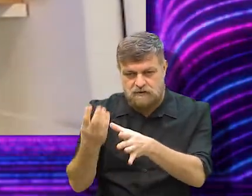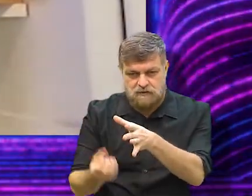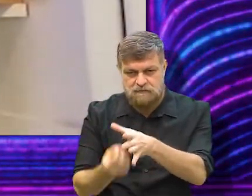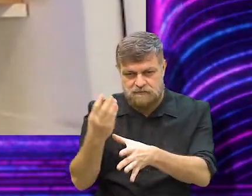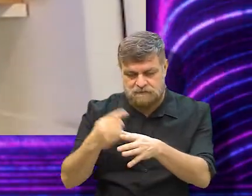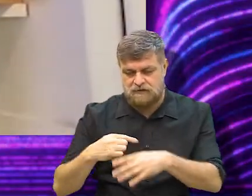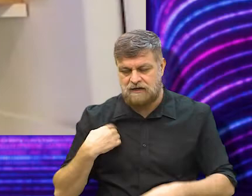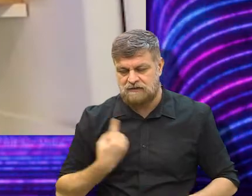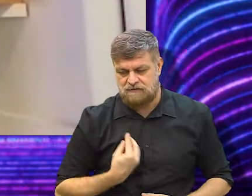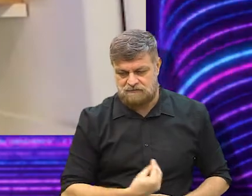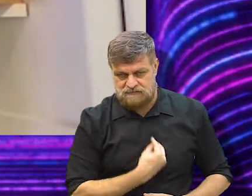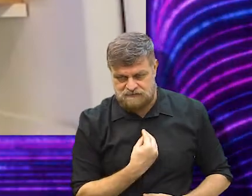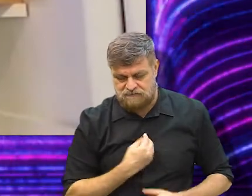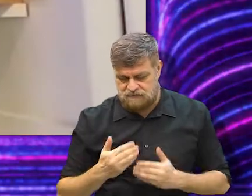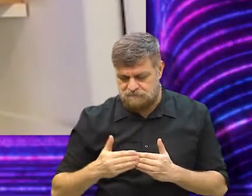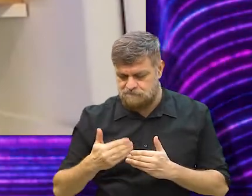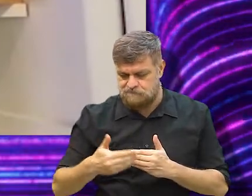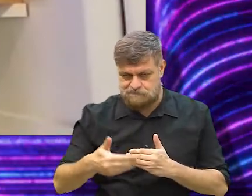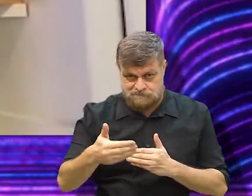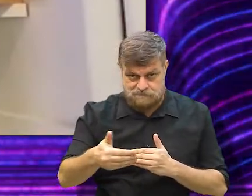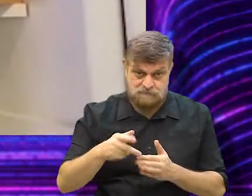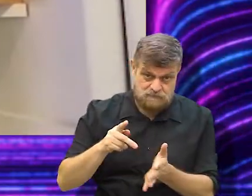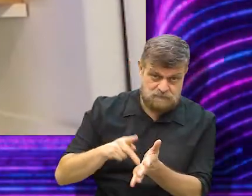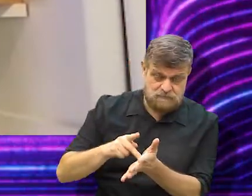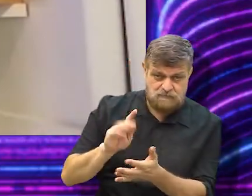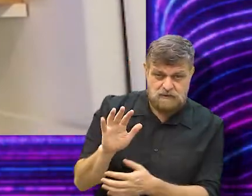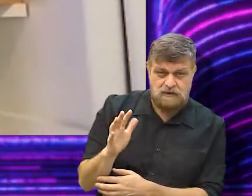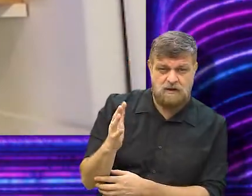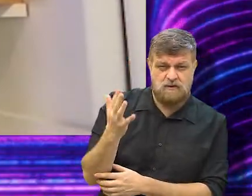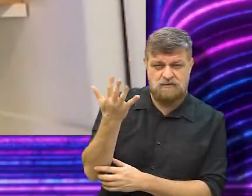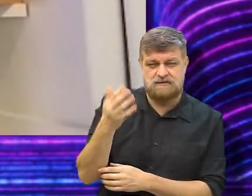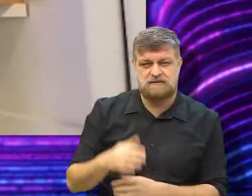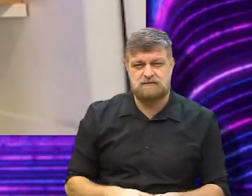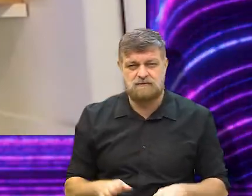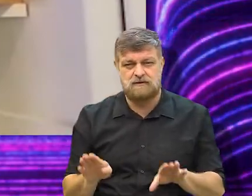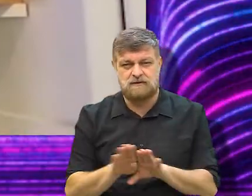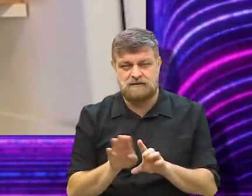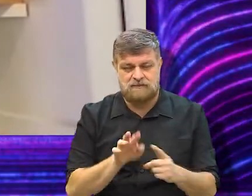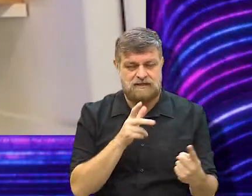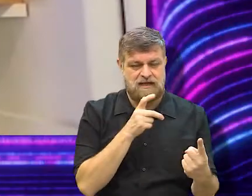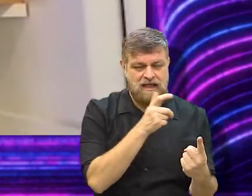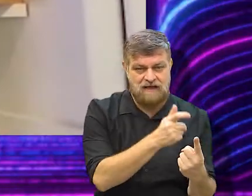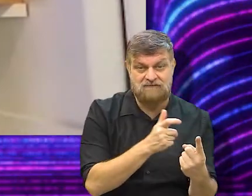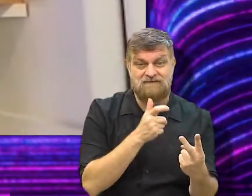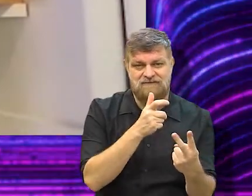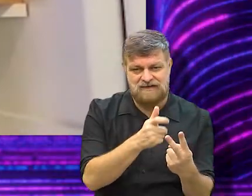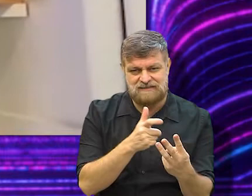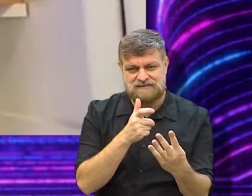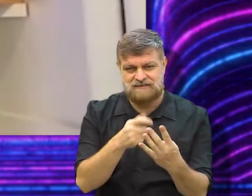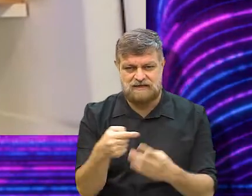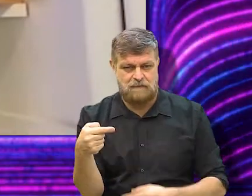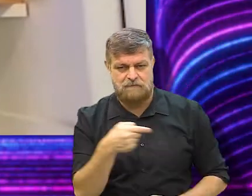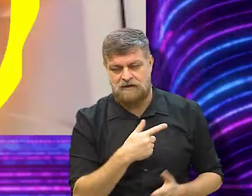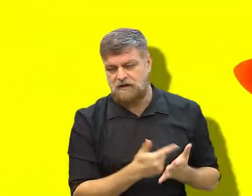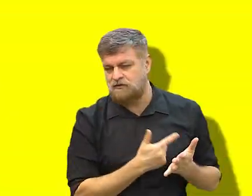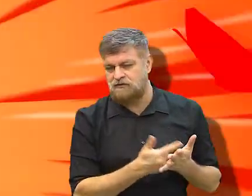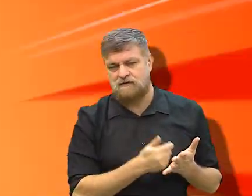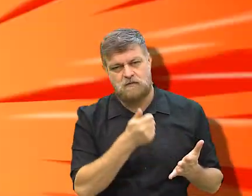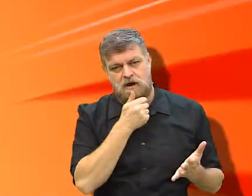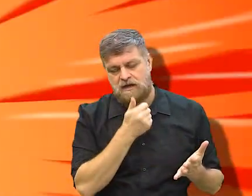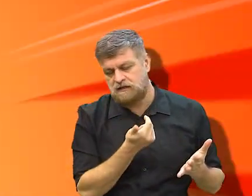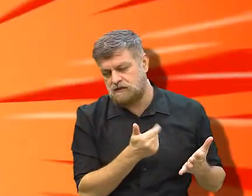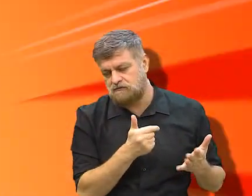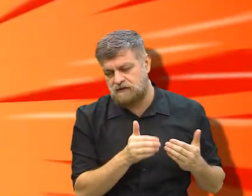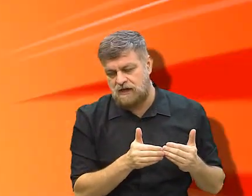aconteceu na nossa realidade pandêmica, inclusive a chegada das vacinas, mas isso não é contemplado no